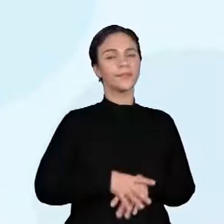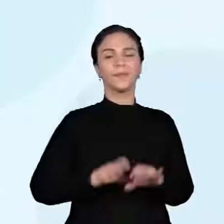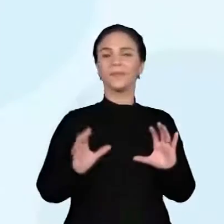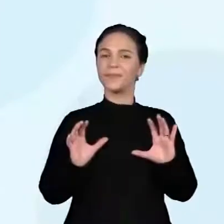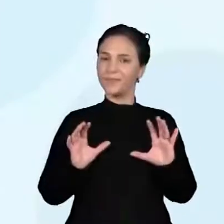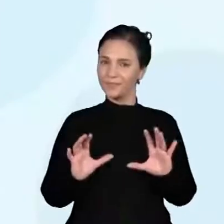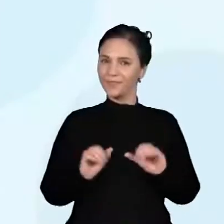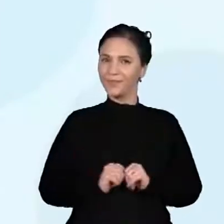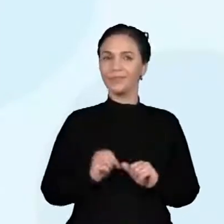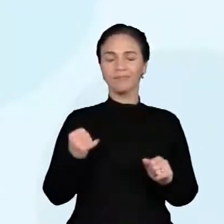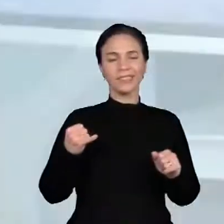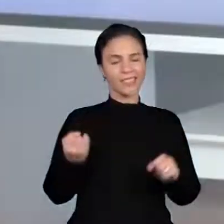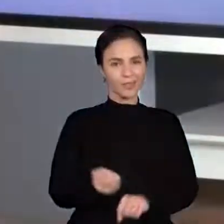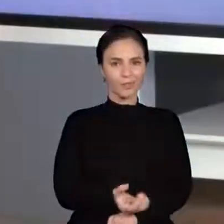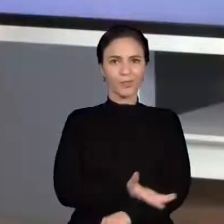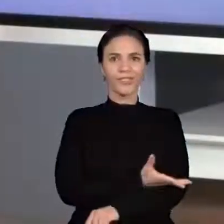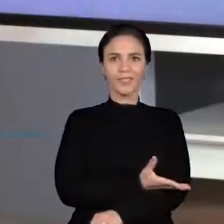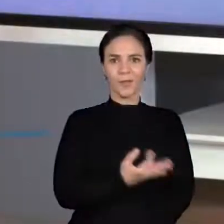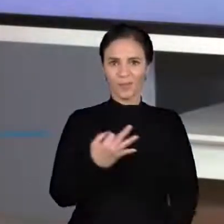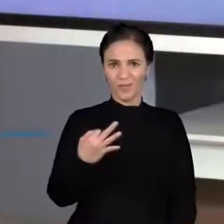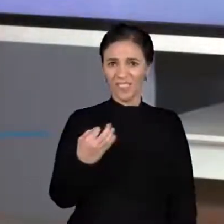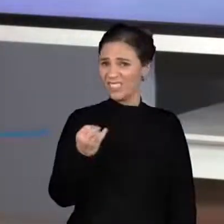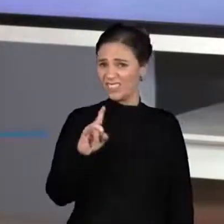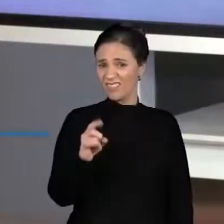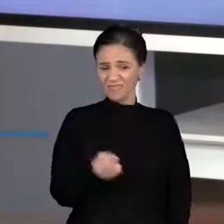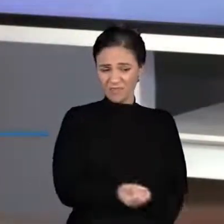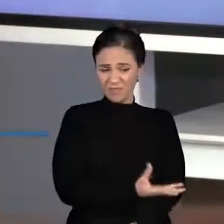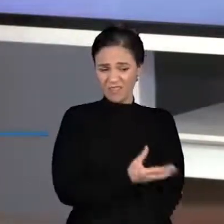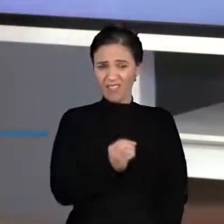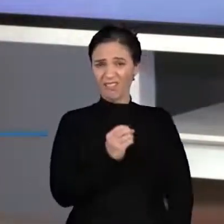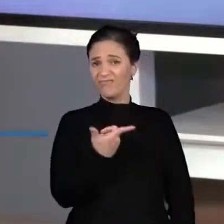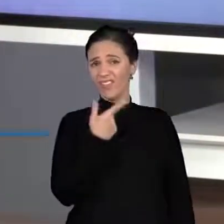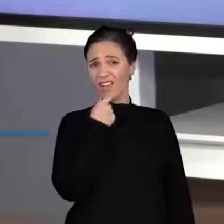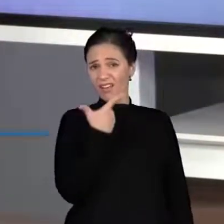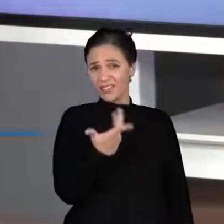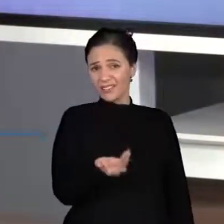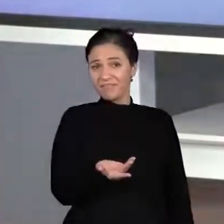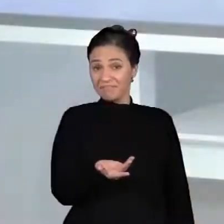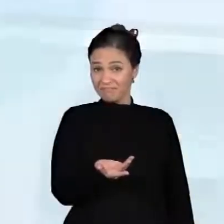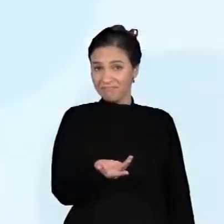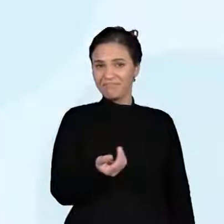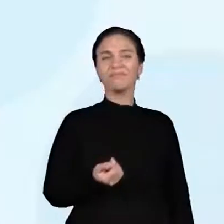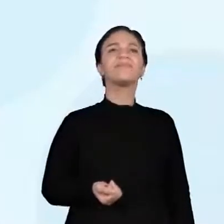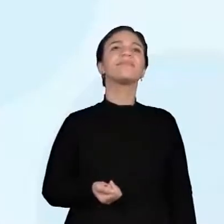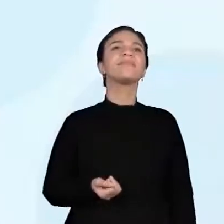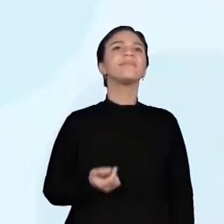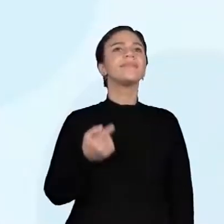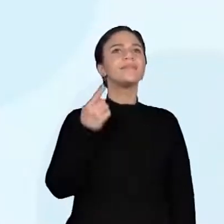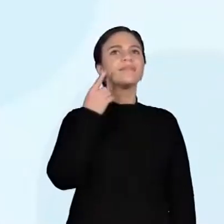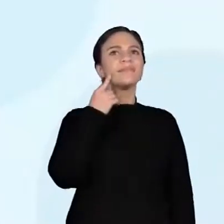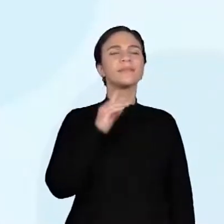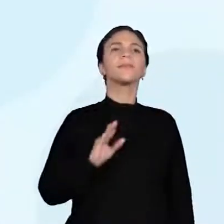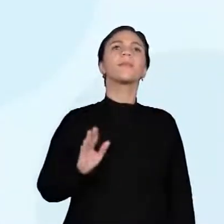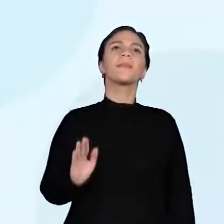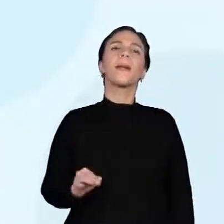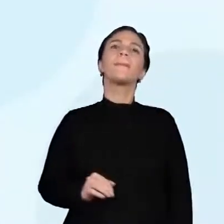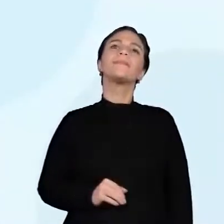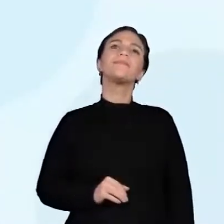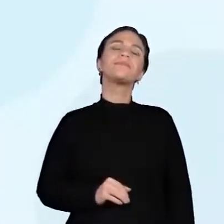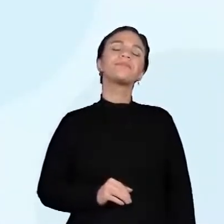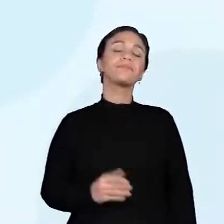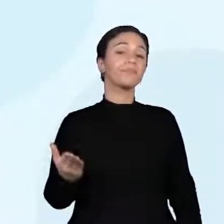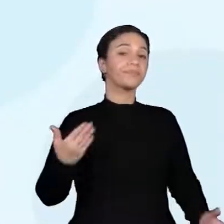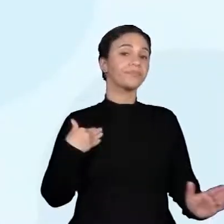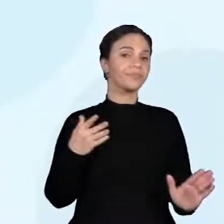emocionante, não tem graça, pessoal. Então, vamos lá. Deixa eu ver se eu pus alguma animação. Não pus. Então, eu